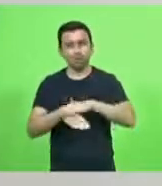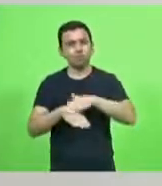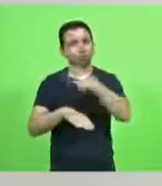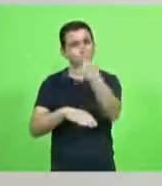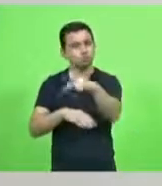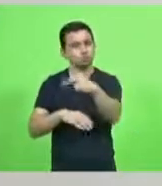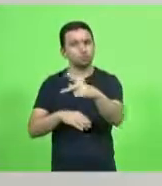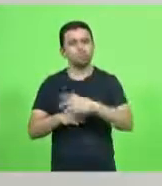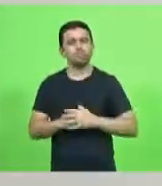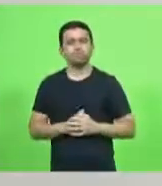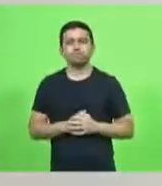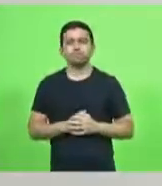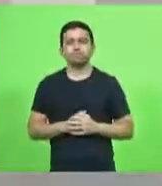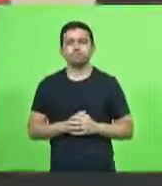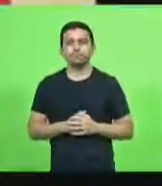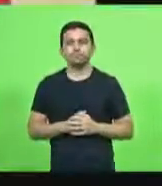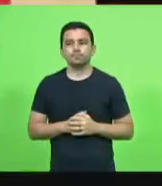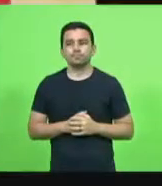senhor presidente